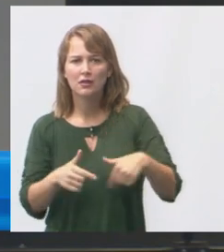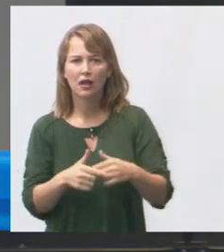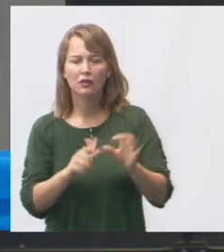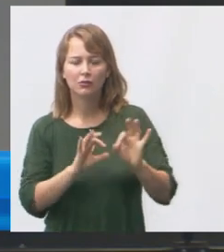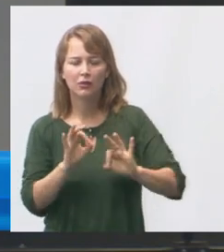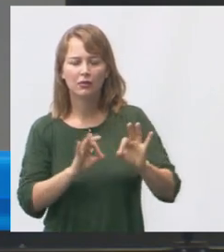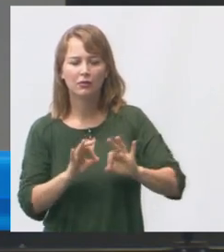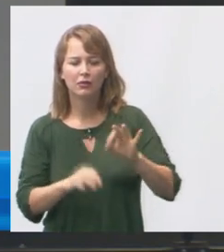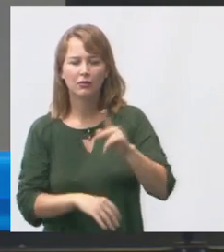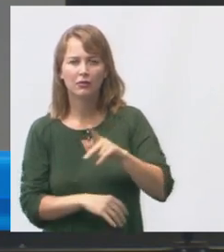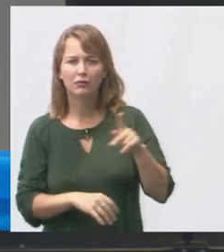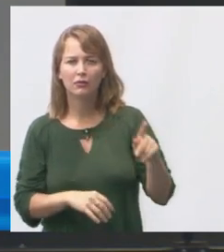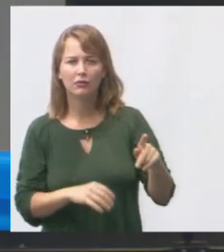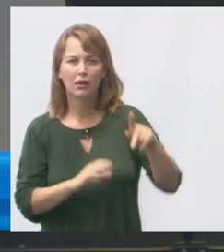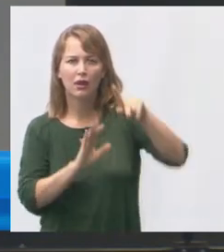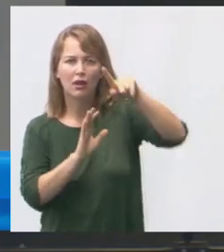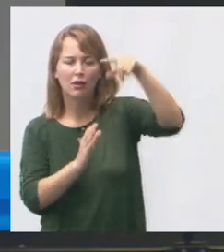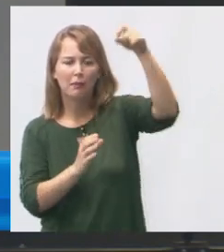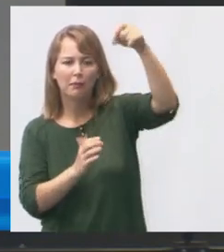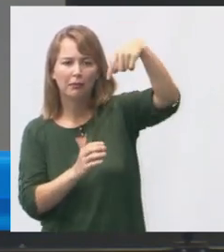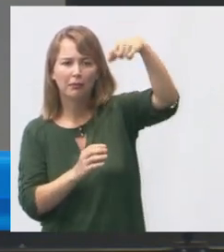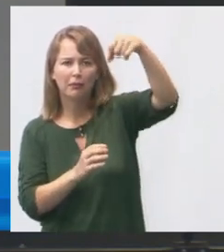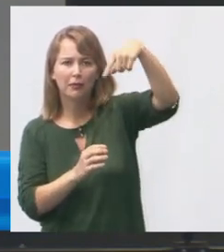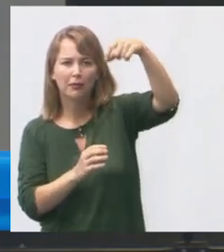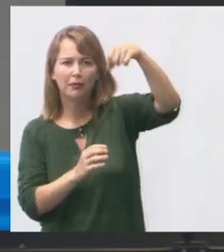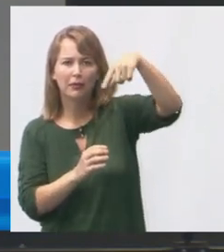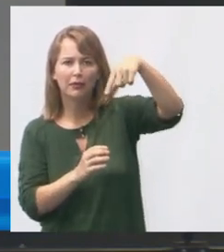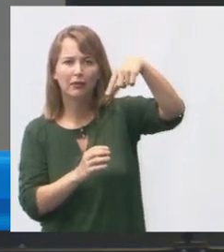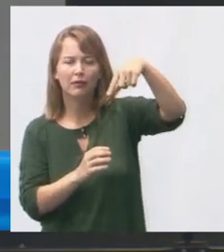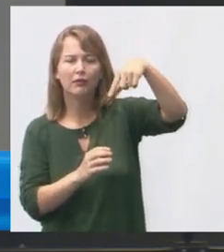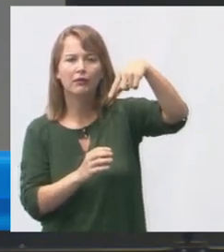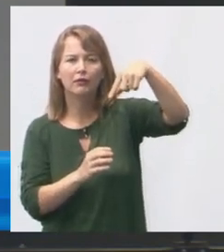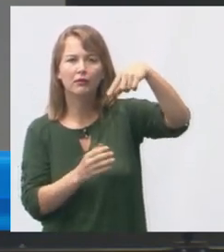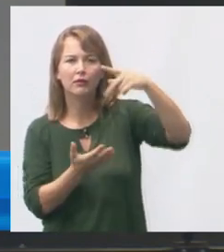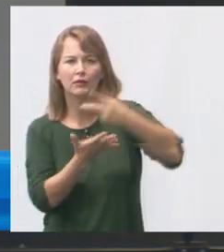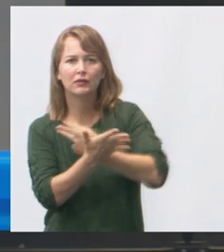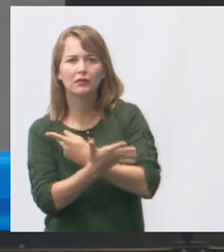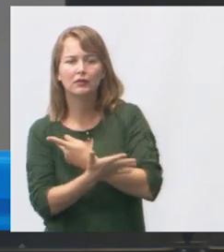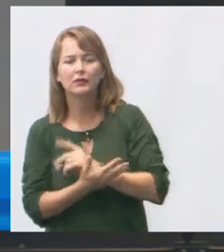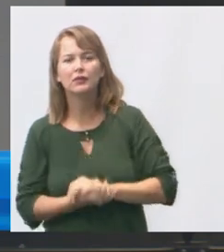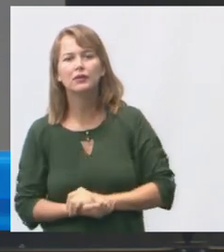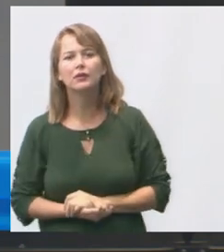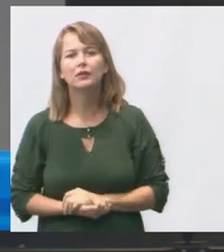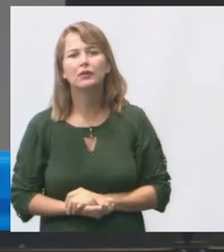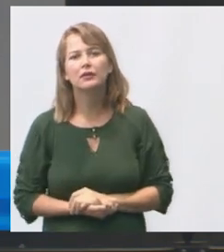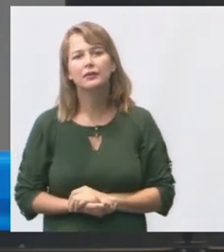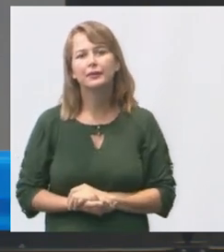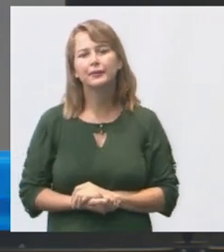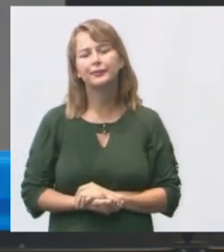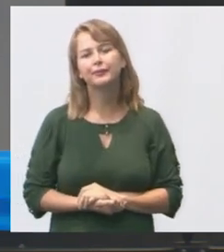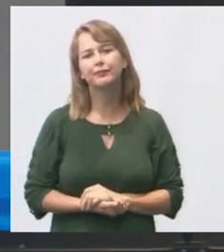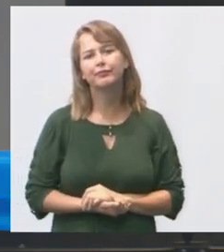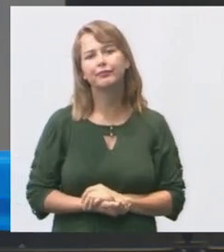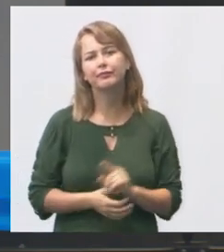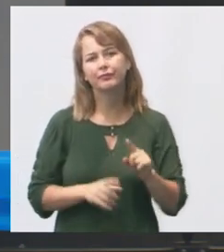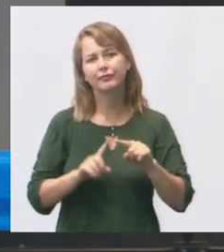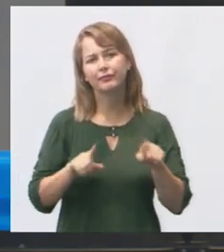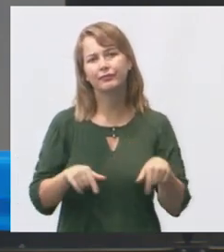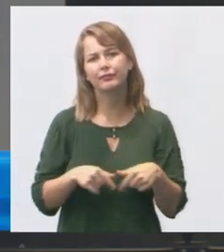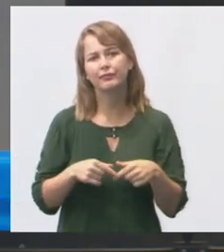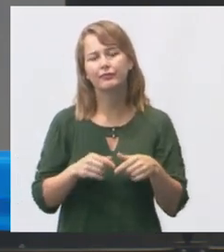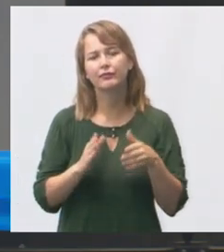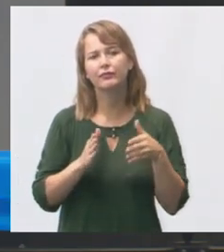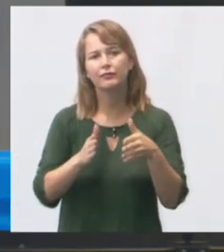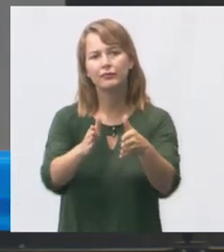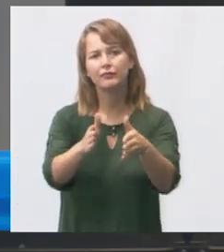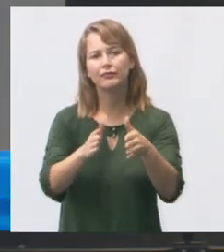professores correção da infiltração do telhado depois seria o emassamento mesma coisa aqui são salas corredor